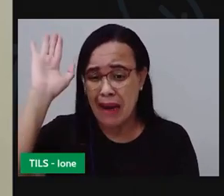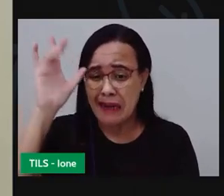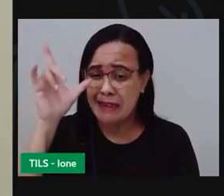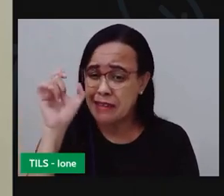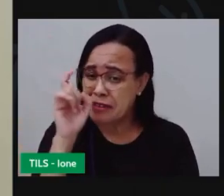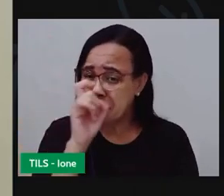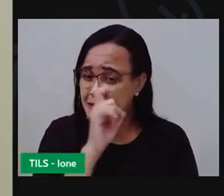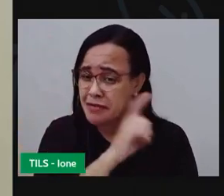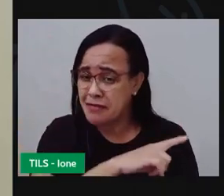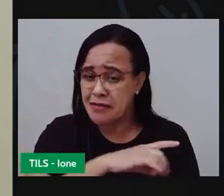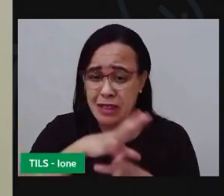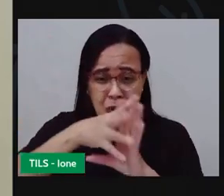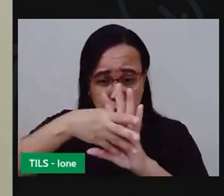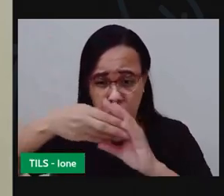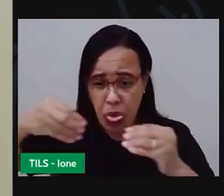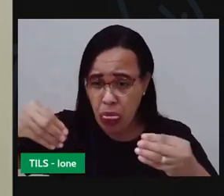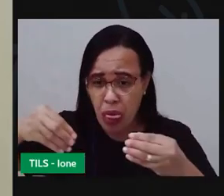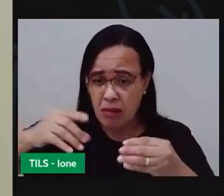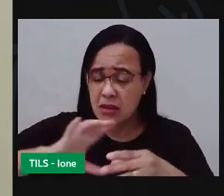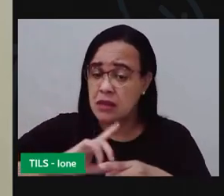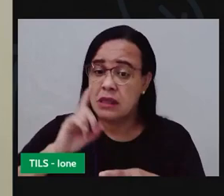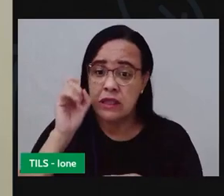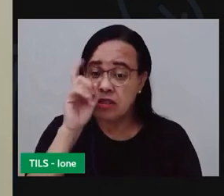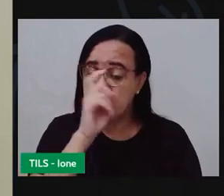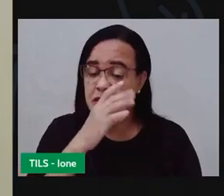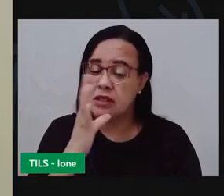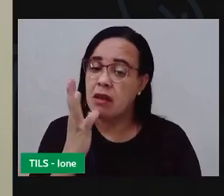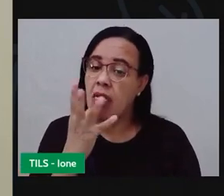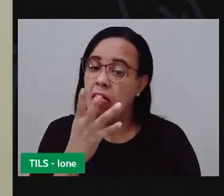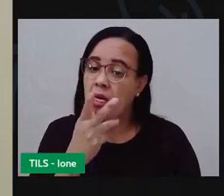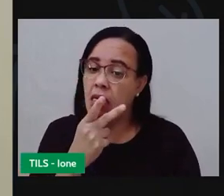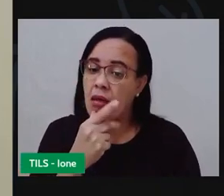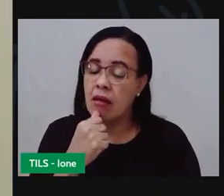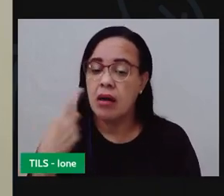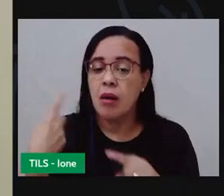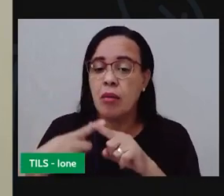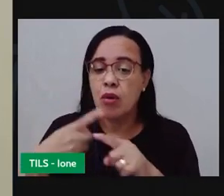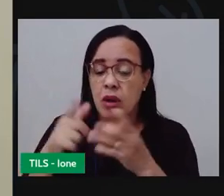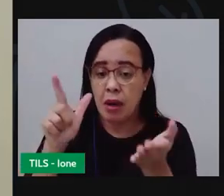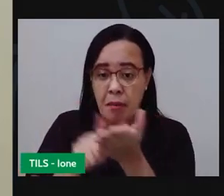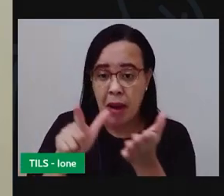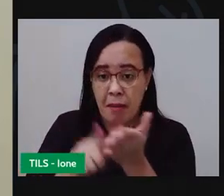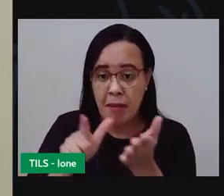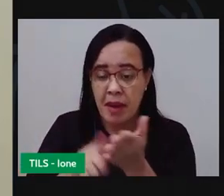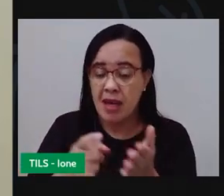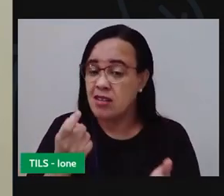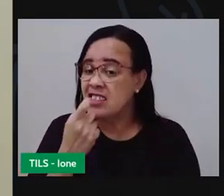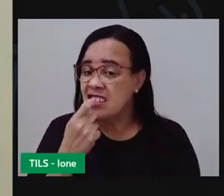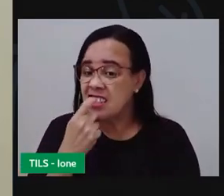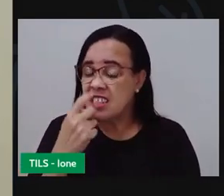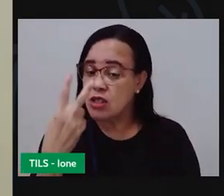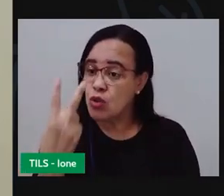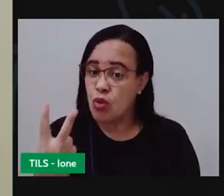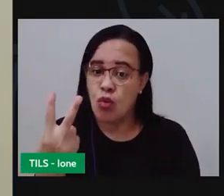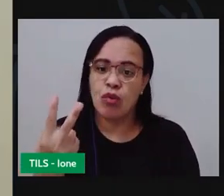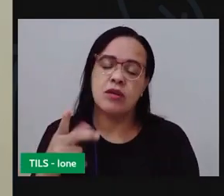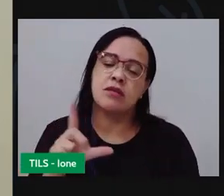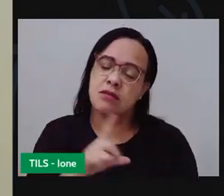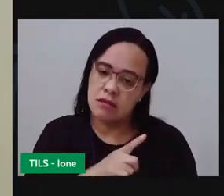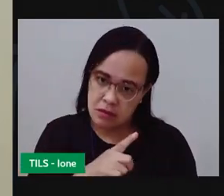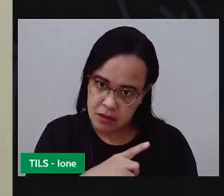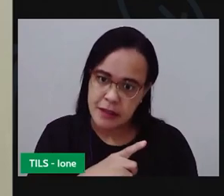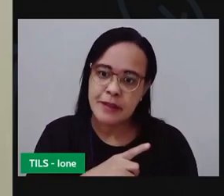tem aqui uma embalagem de plástico e uma embalagem de papel. E o tempo que o papel